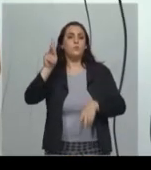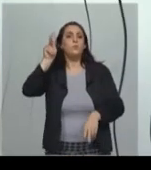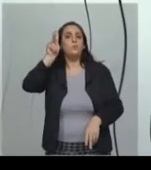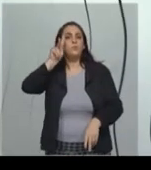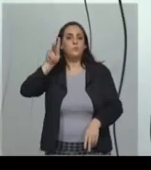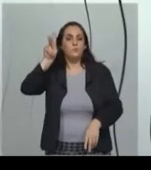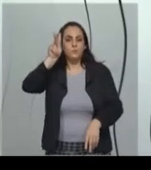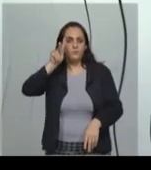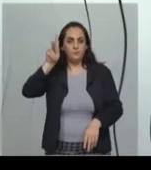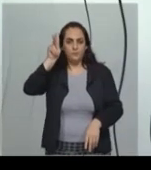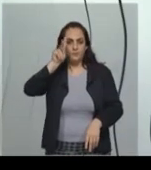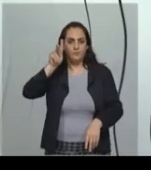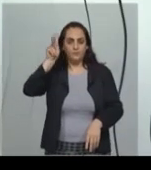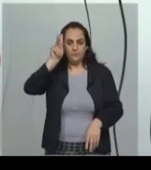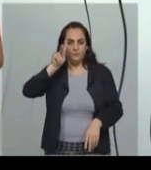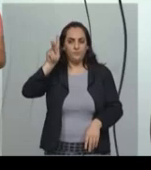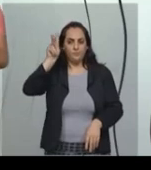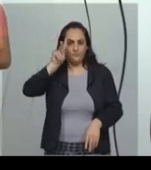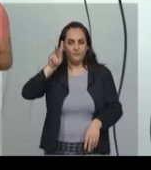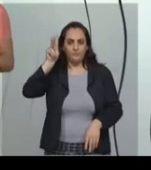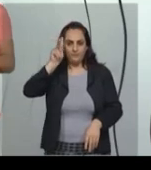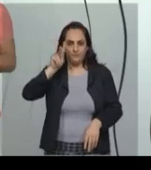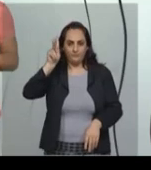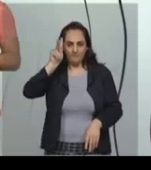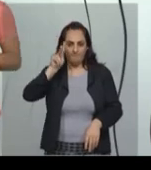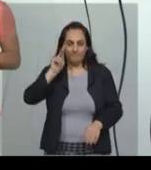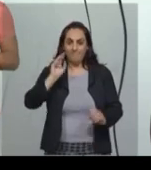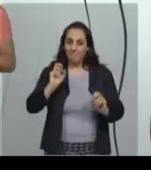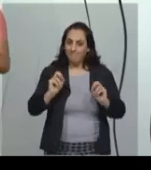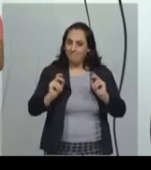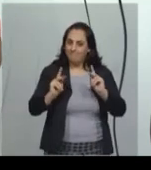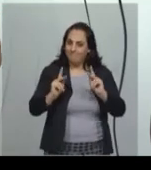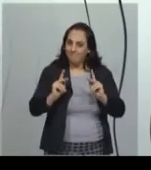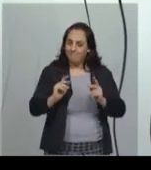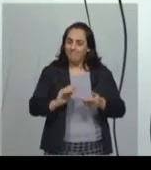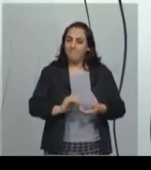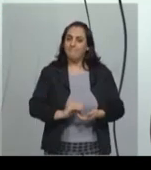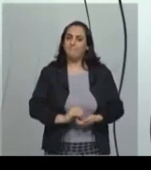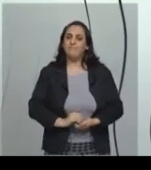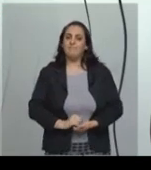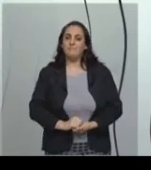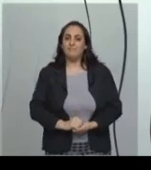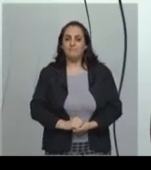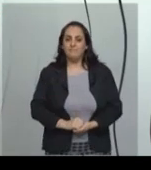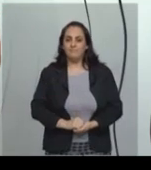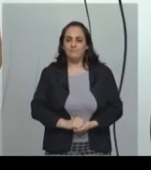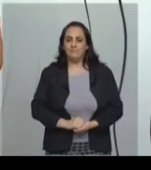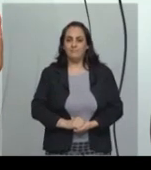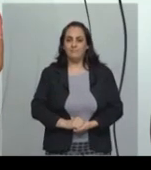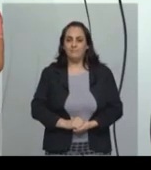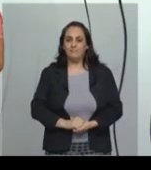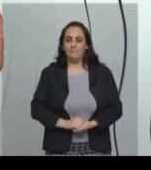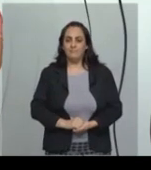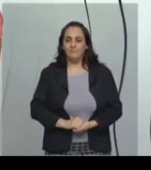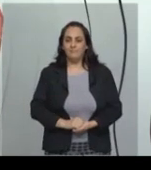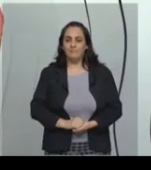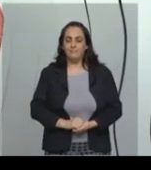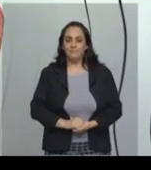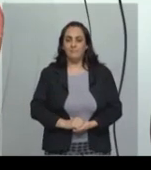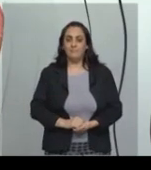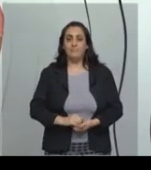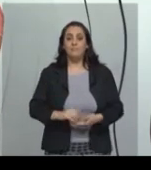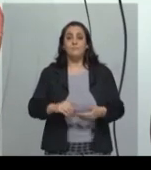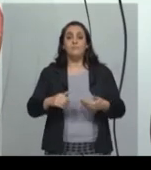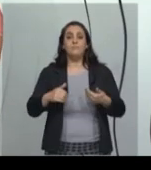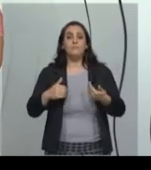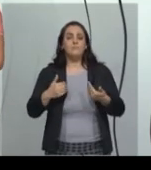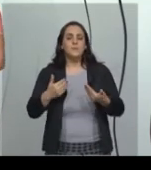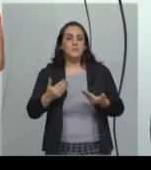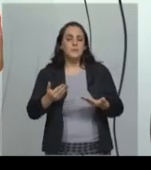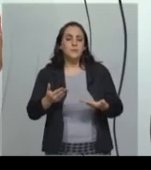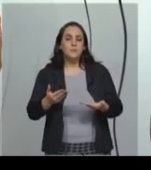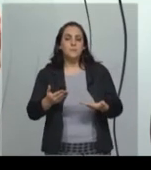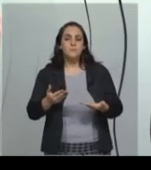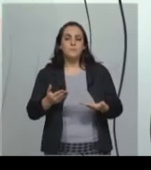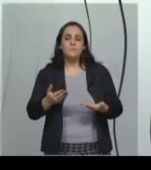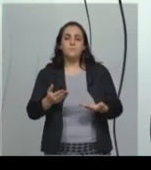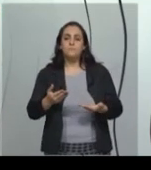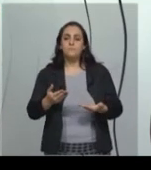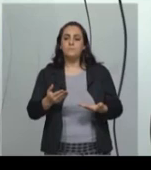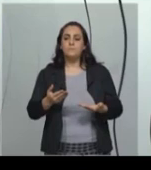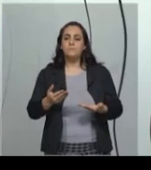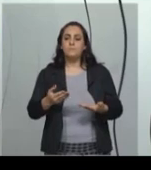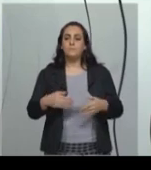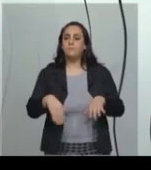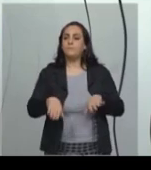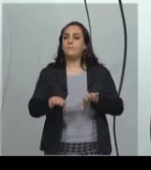espaço que nós temos, tudo bem? Bom, então, pensando sobre isso aí, a gente